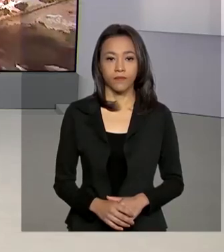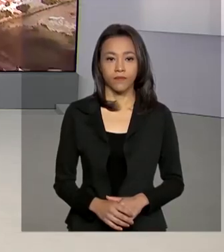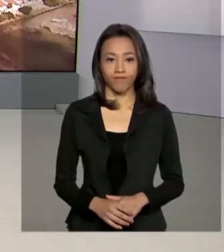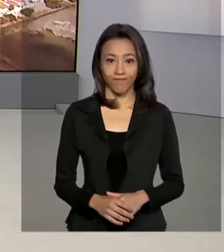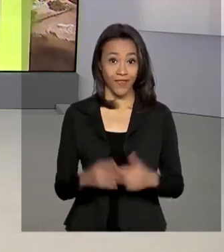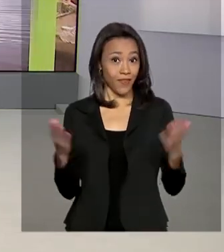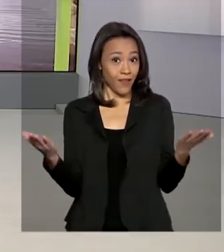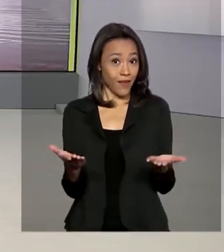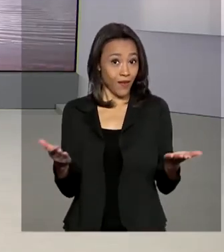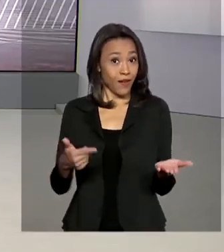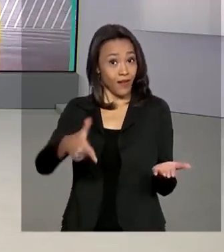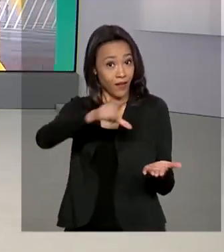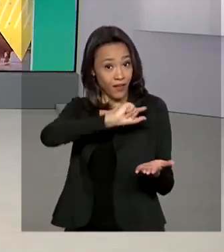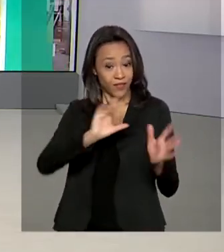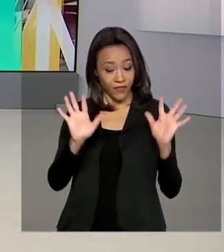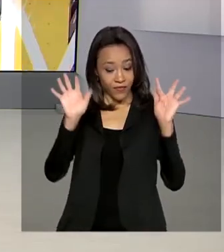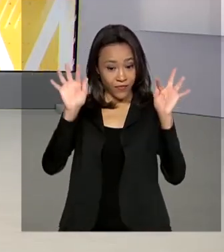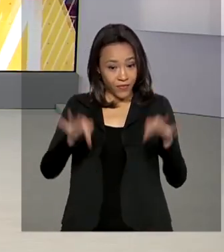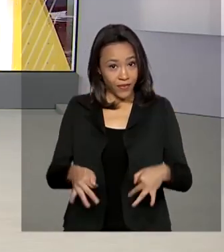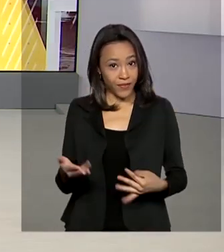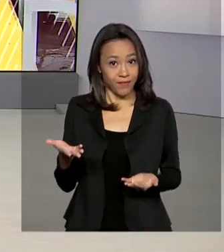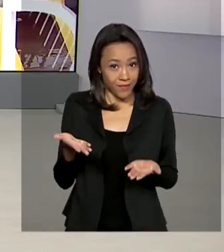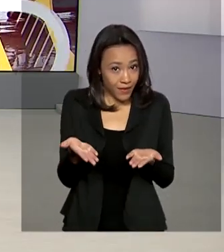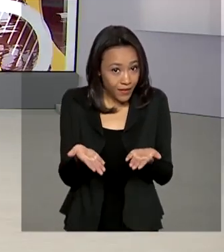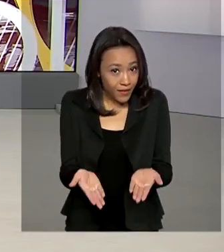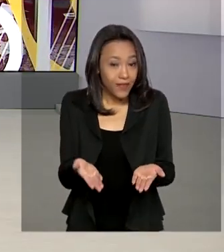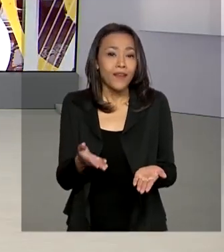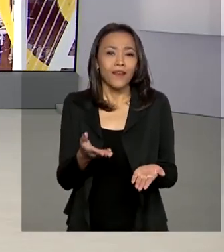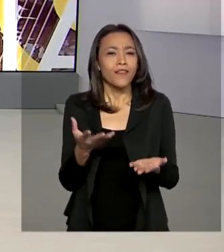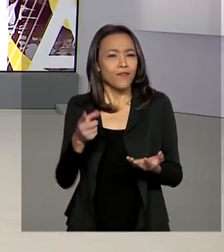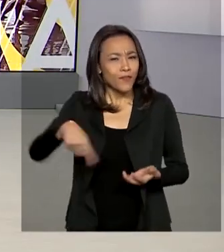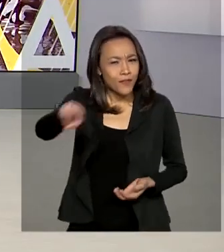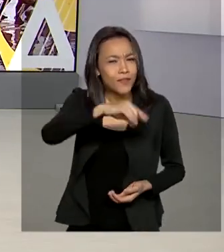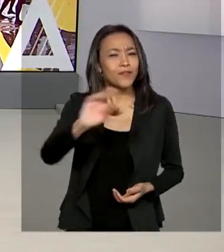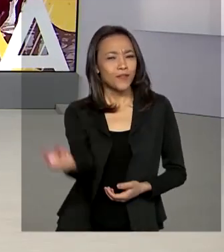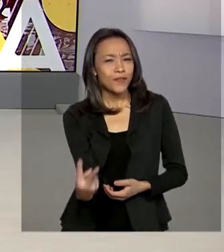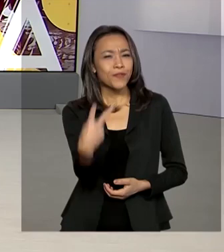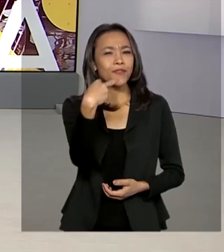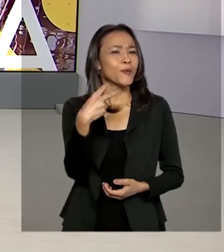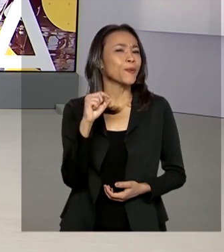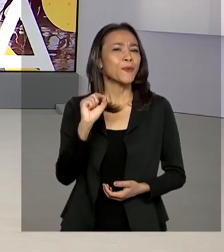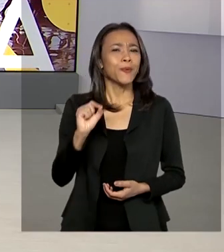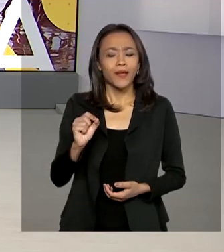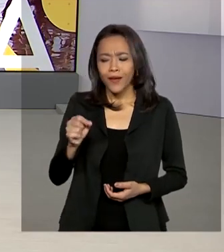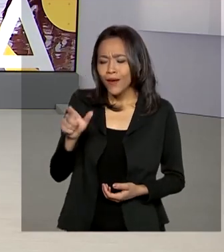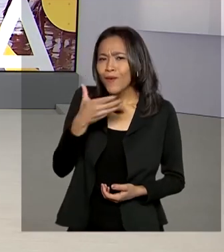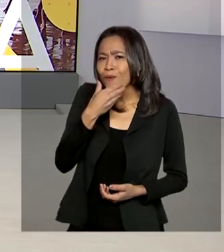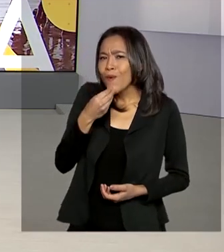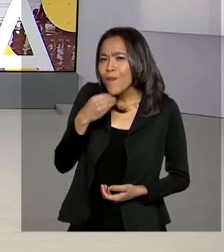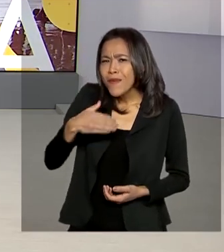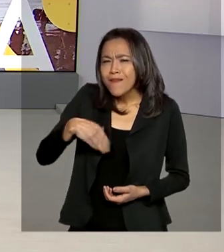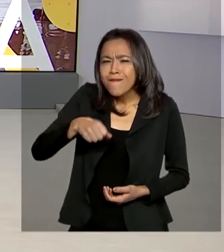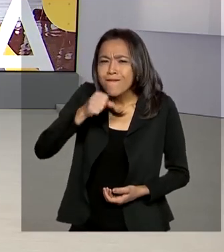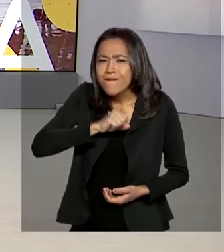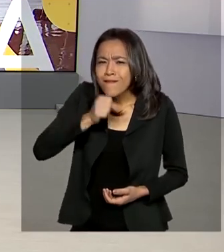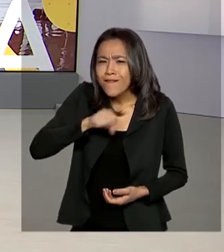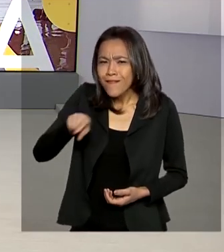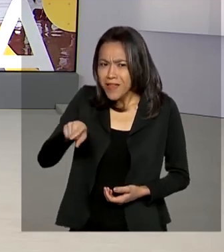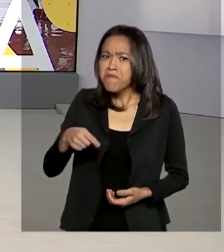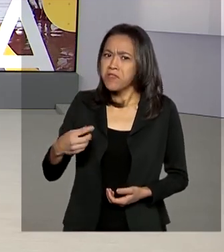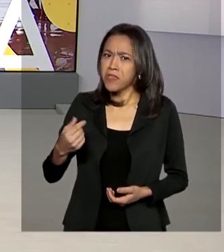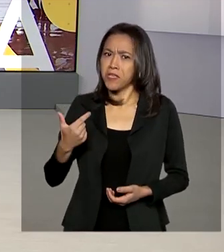E agora, antes de encerrar o Brasil em Dia, a gente vai conferir as imagens do mais antigo brasileiro que sobreviveu ao